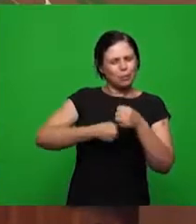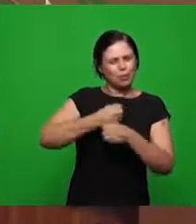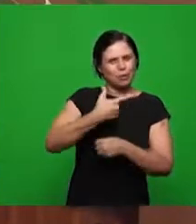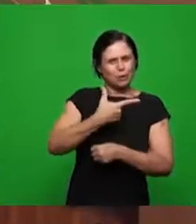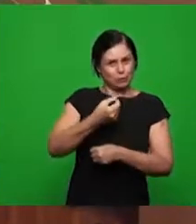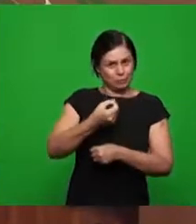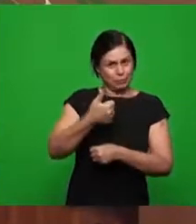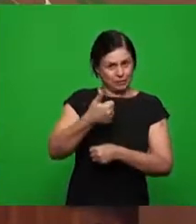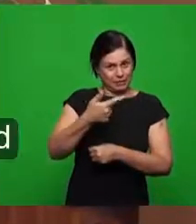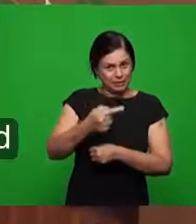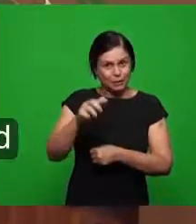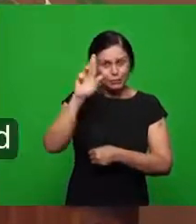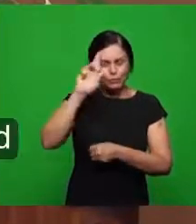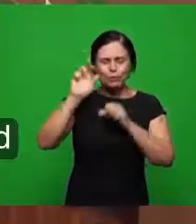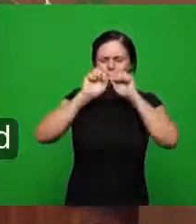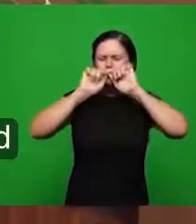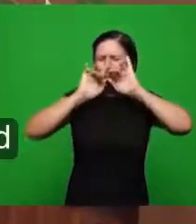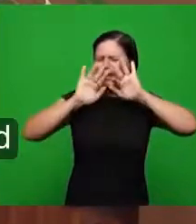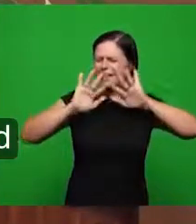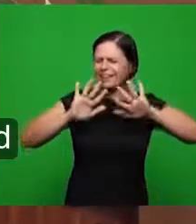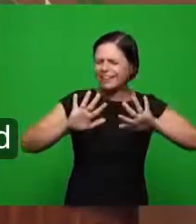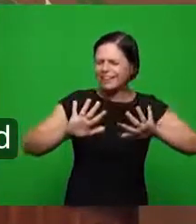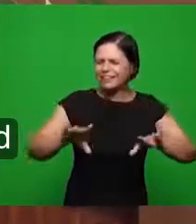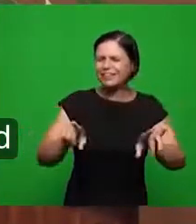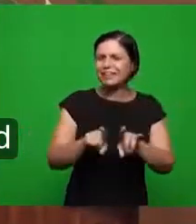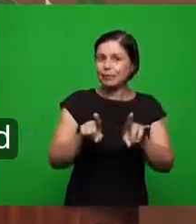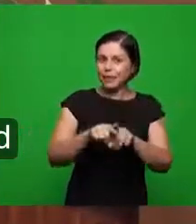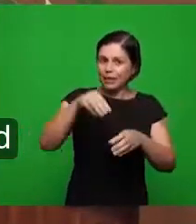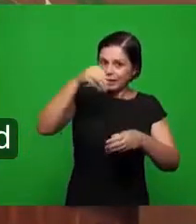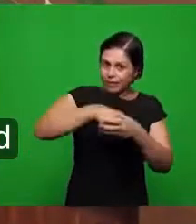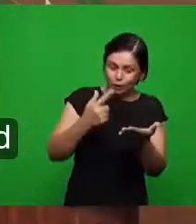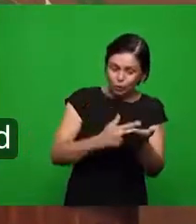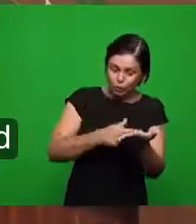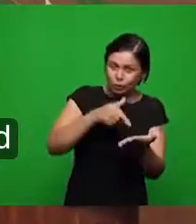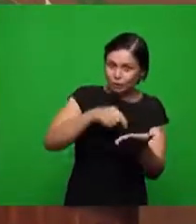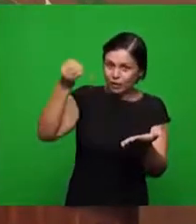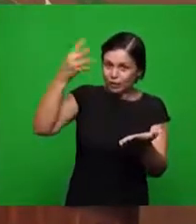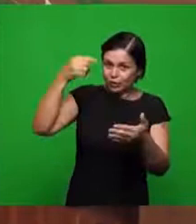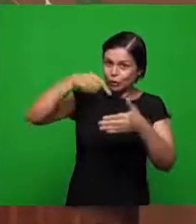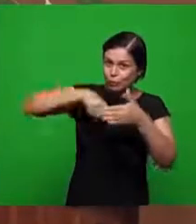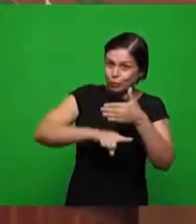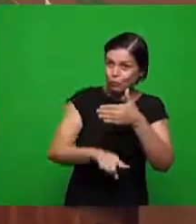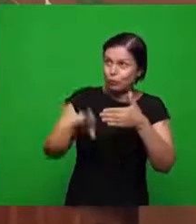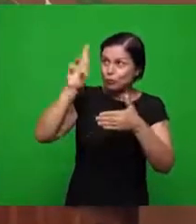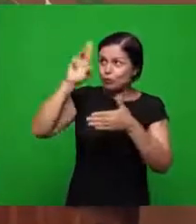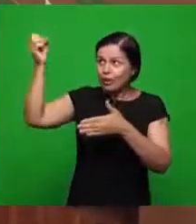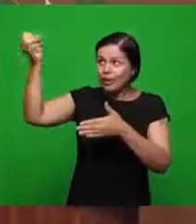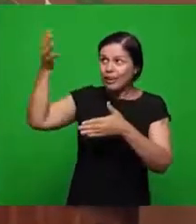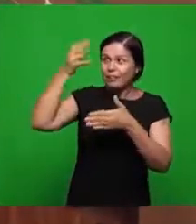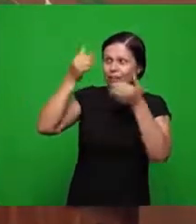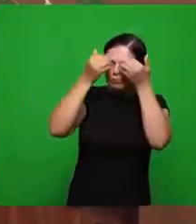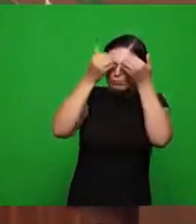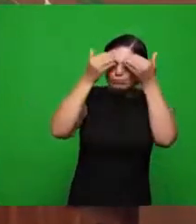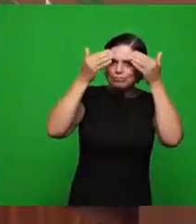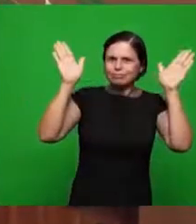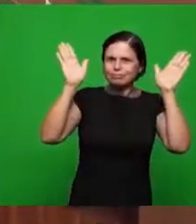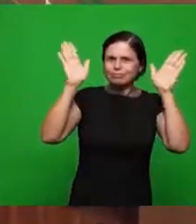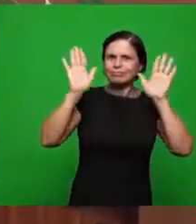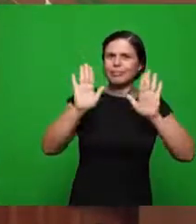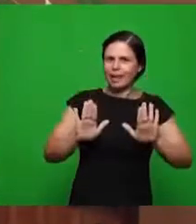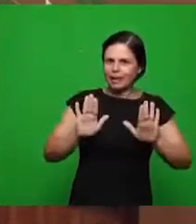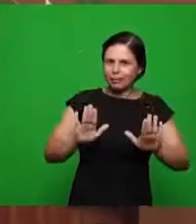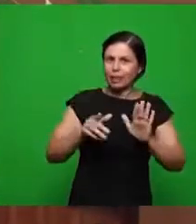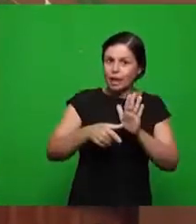respeito do entendimento das revelações contidas nesse livro e nessa manhã antes de nós